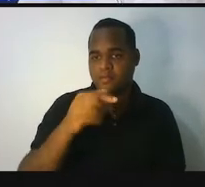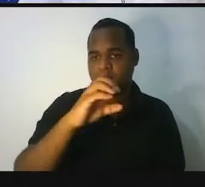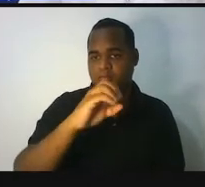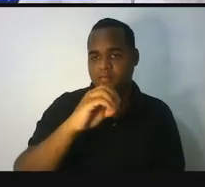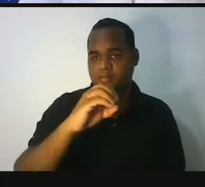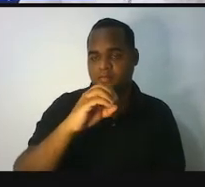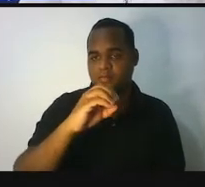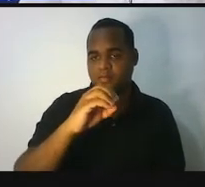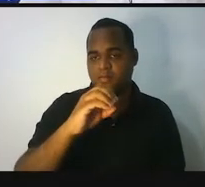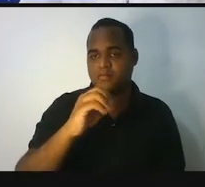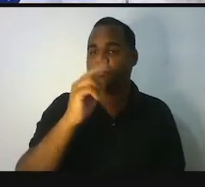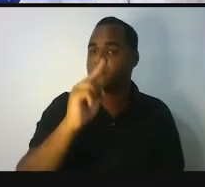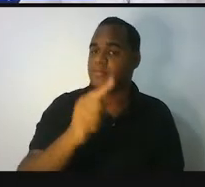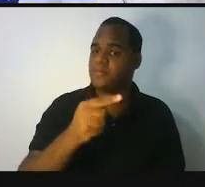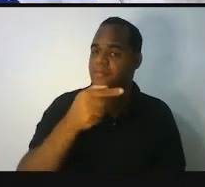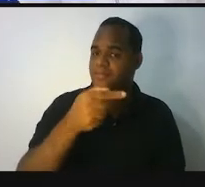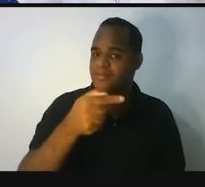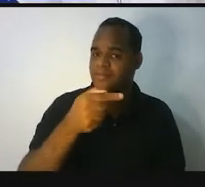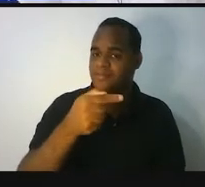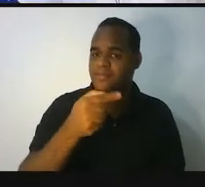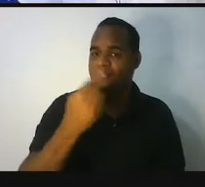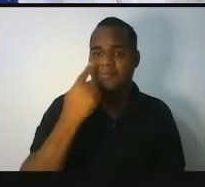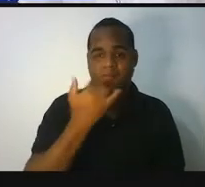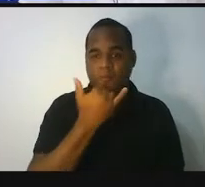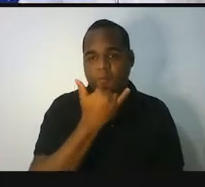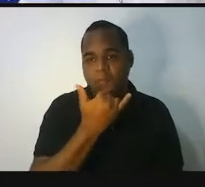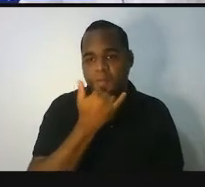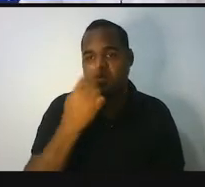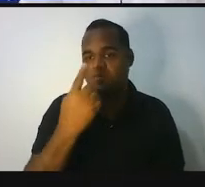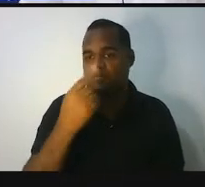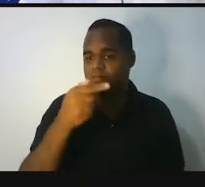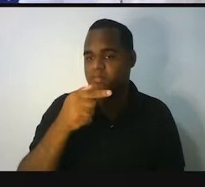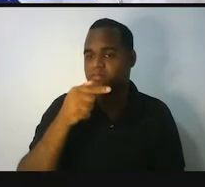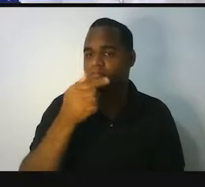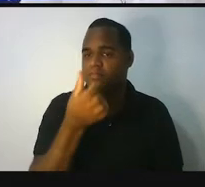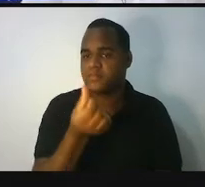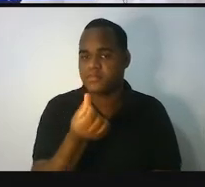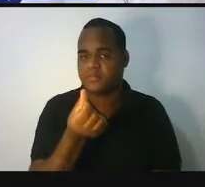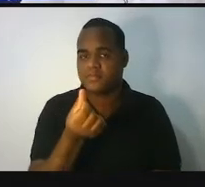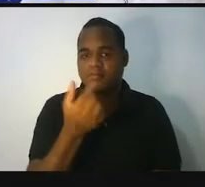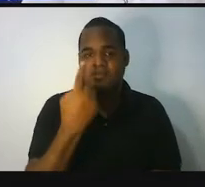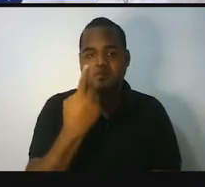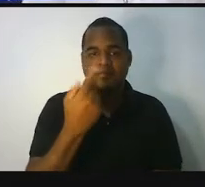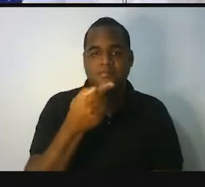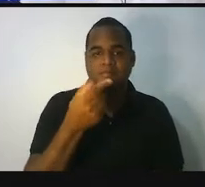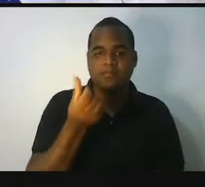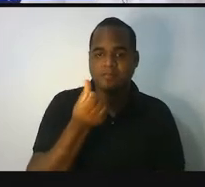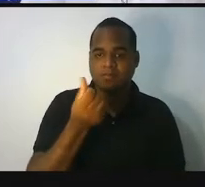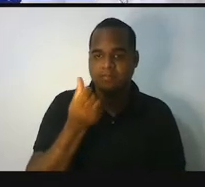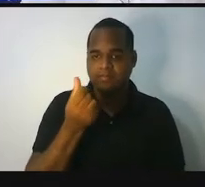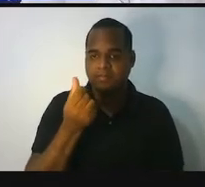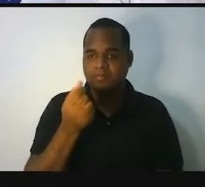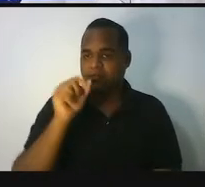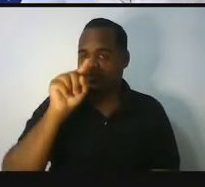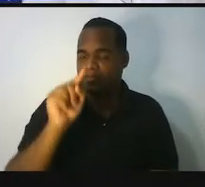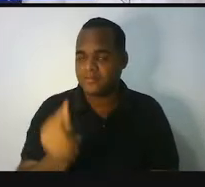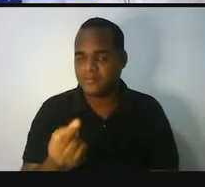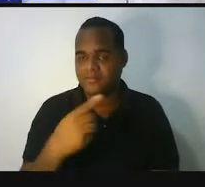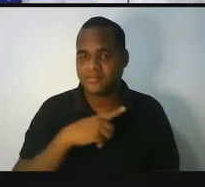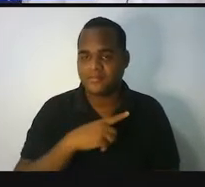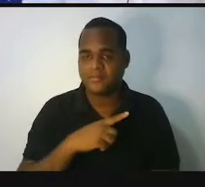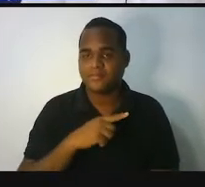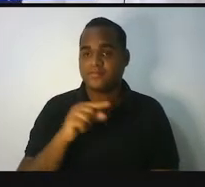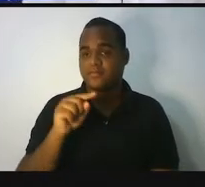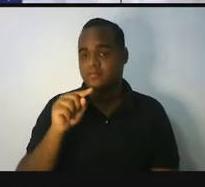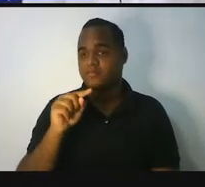aliás, 1.700 não, desculpa, 176, vírgula, tem calculadora que é